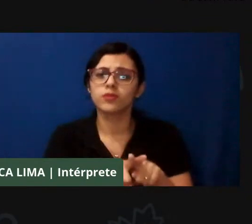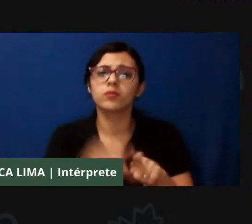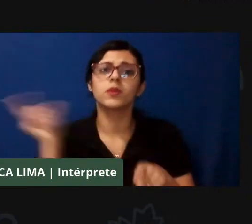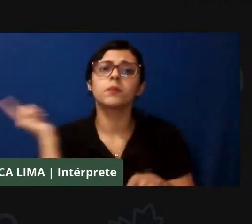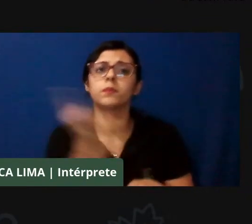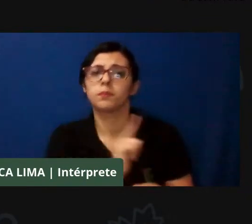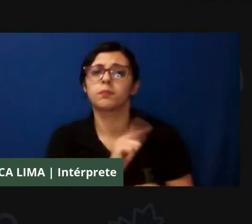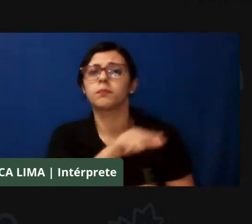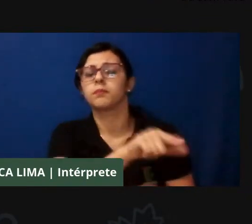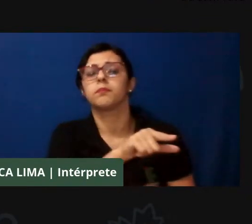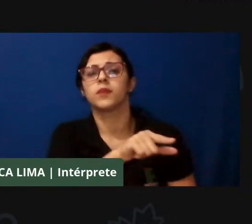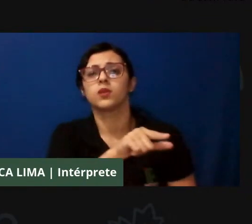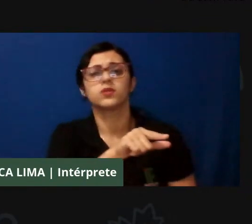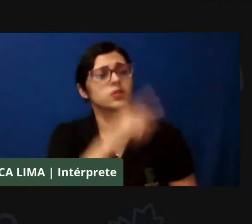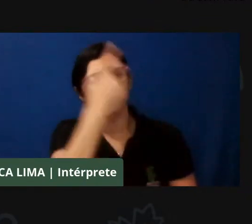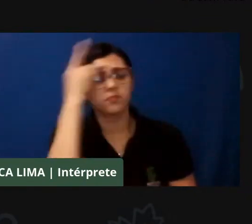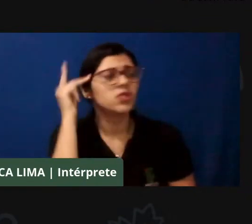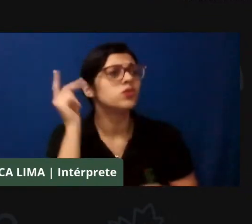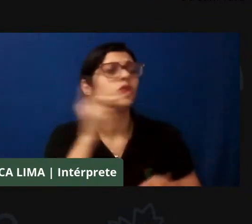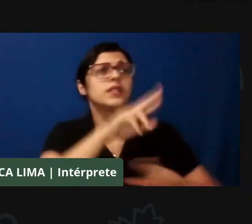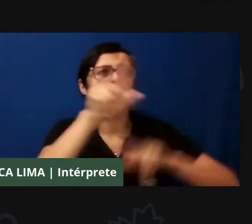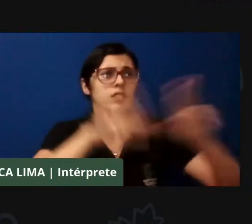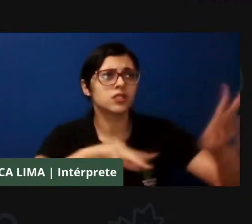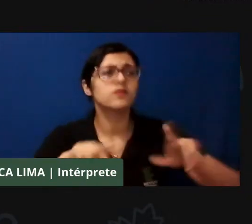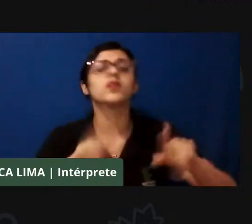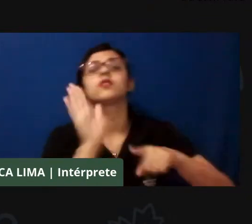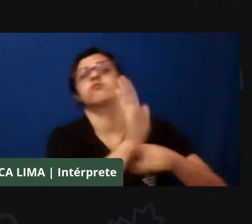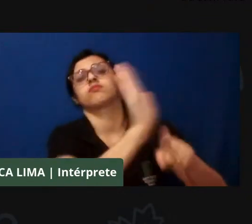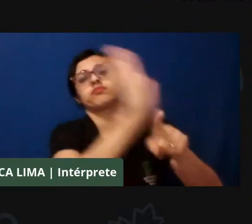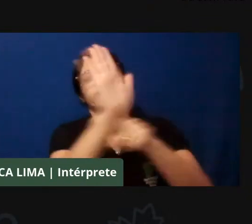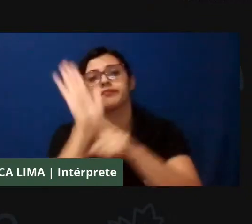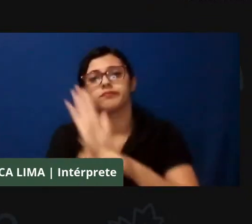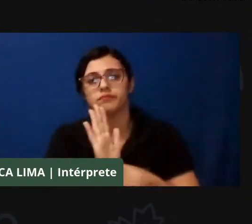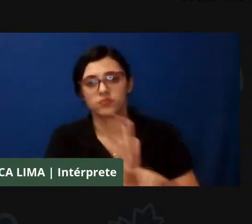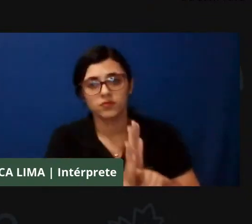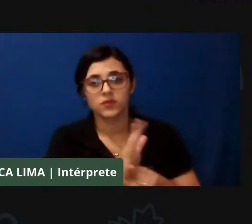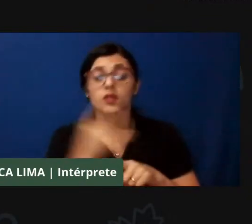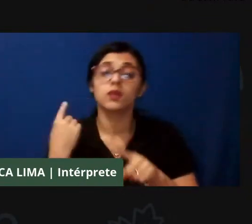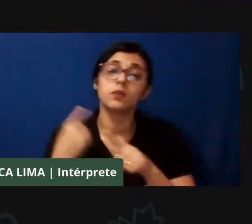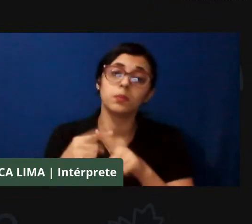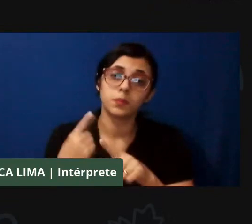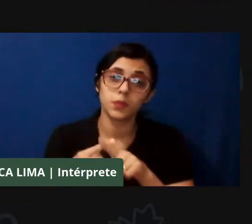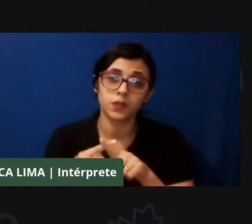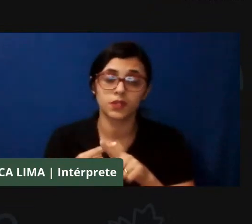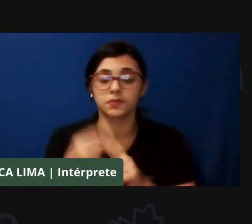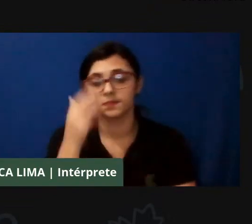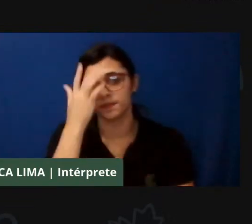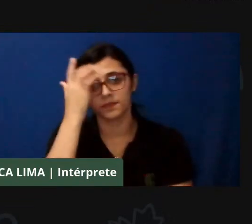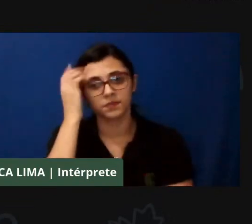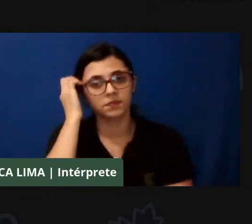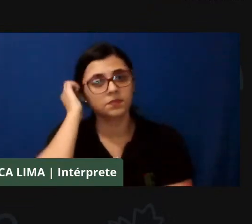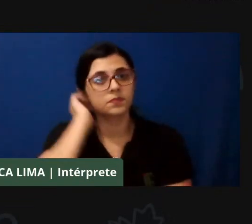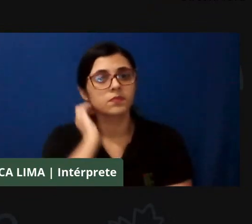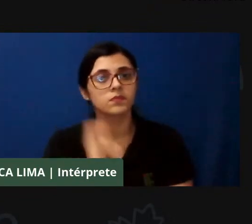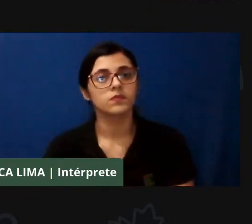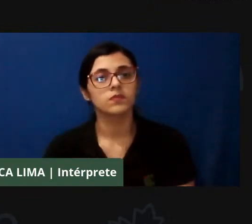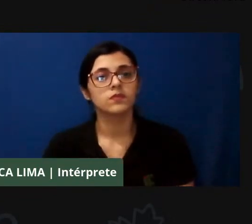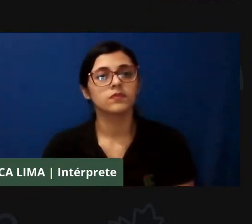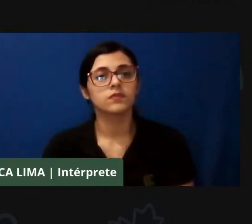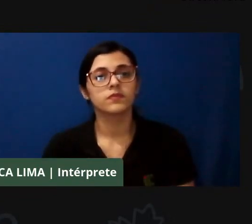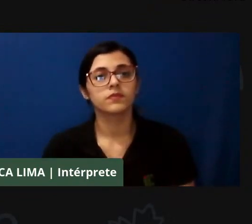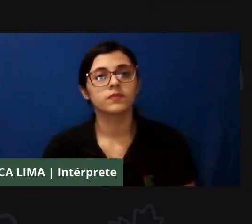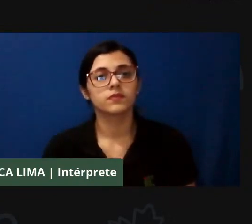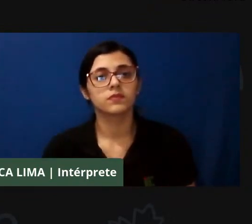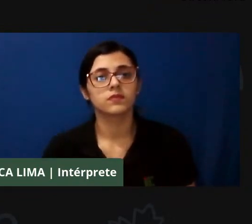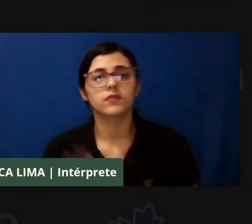ponta, né, porque nós muitas das vezes não somos atendidos em sua